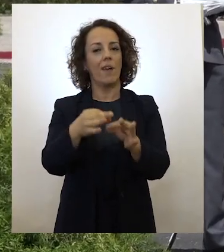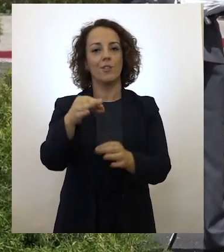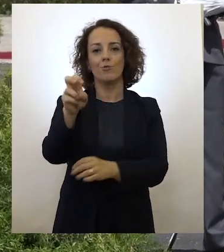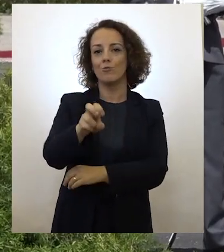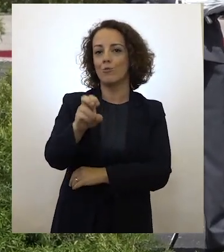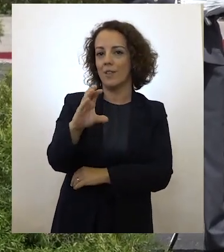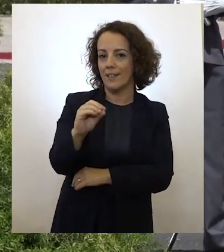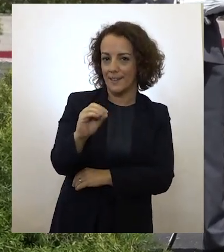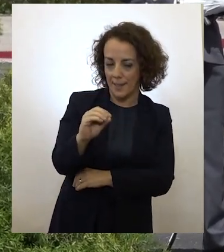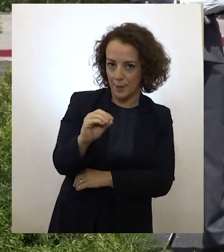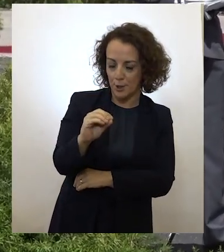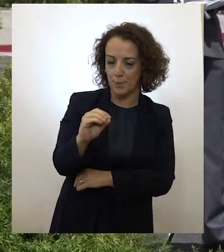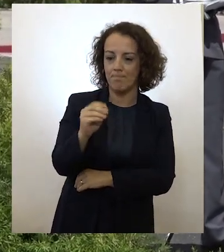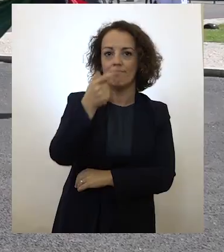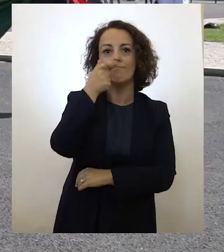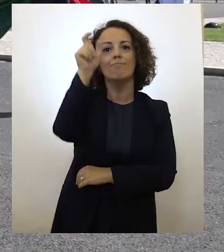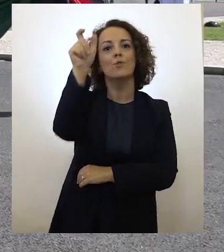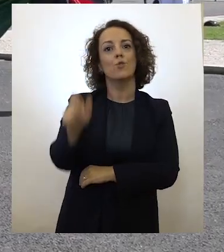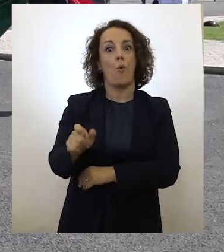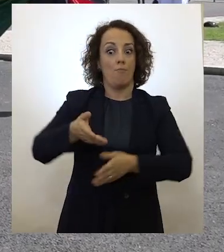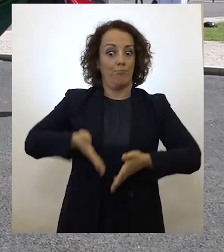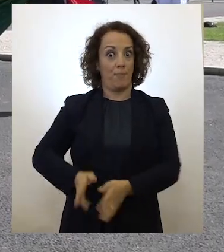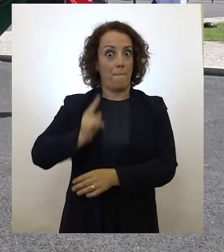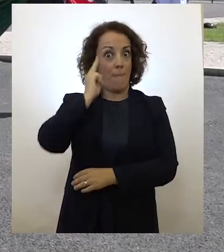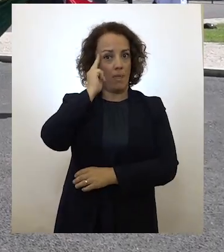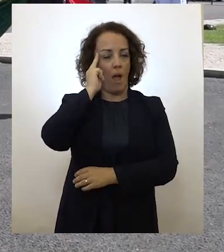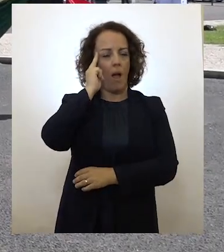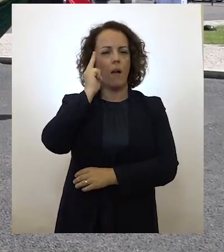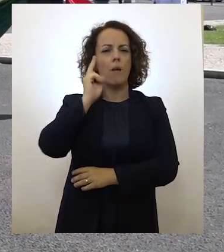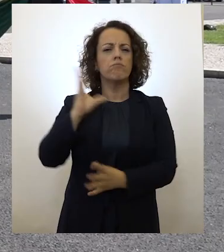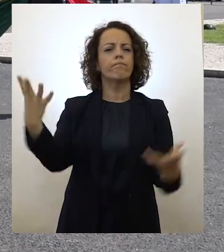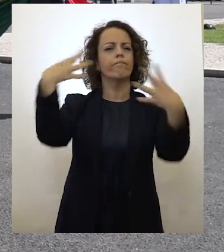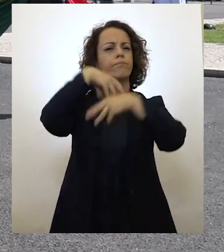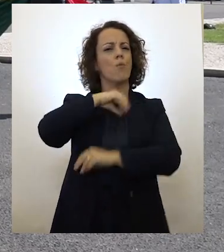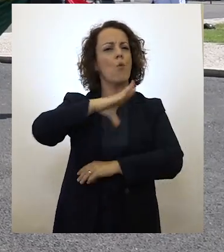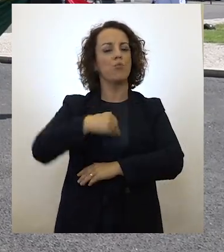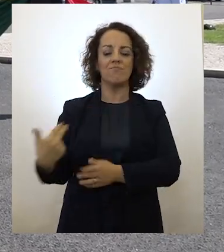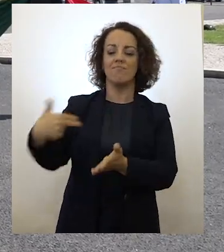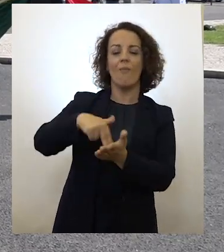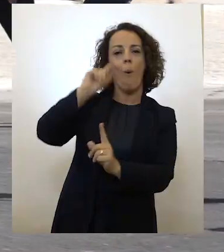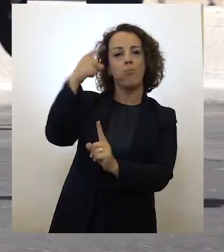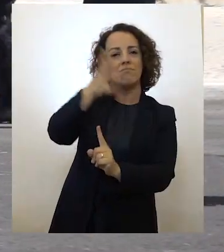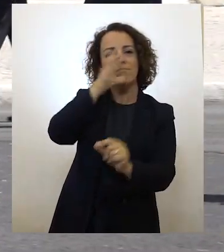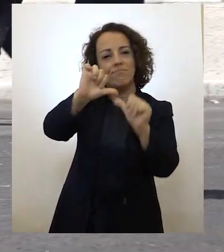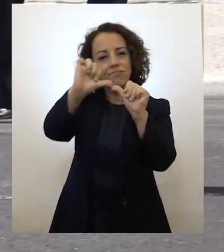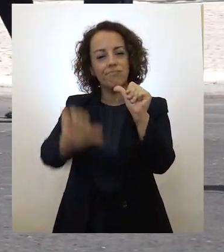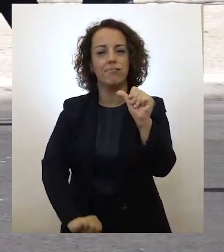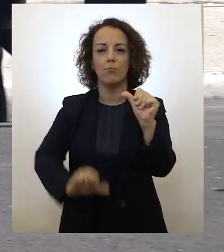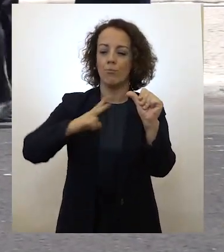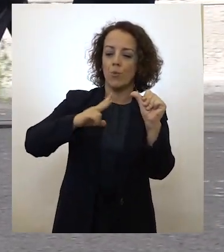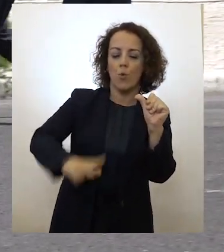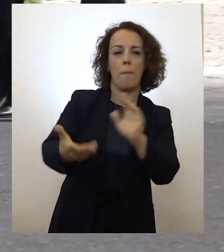com um madeirense do mundo a contar-nos um Portugal com passado e com futuro,